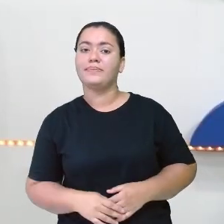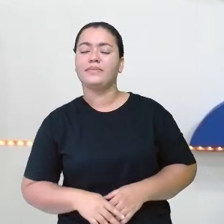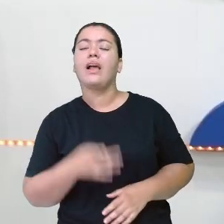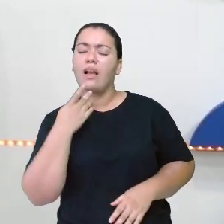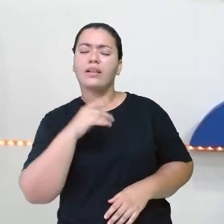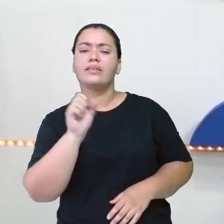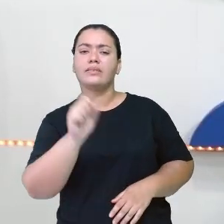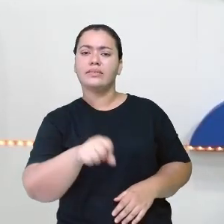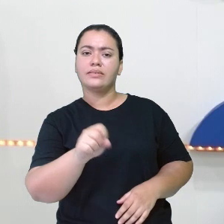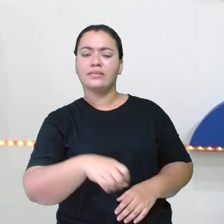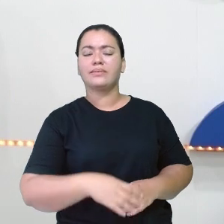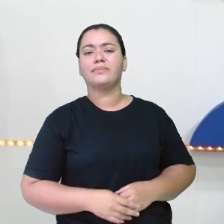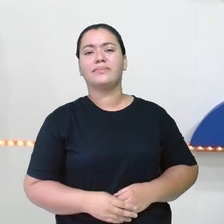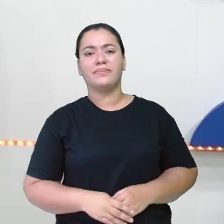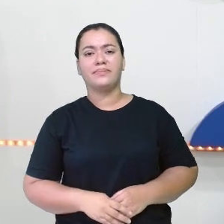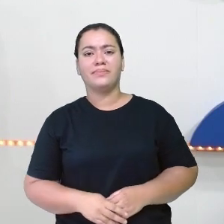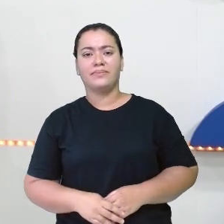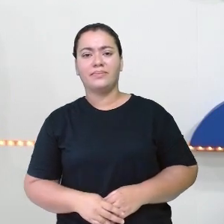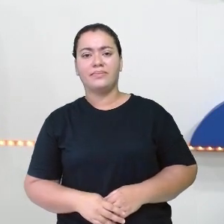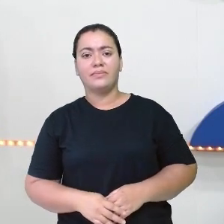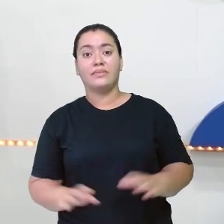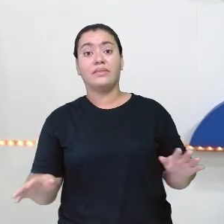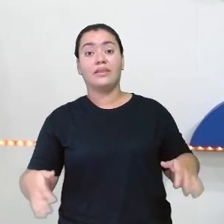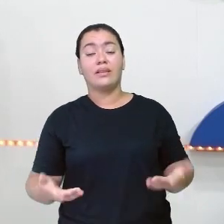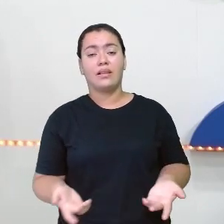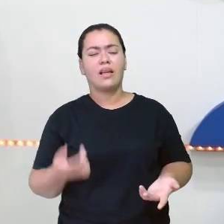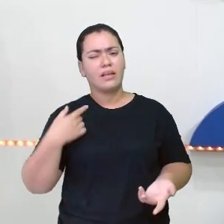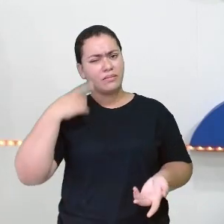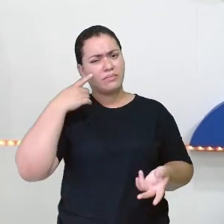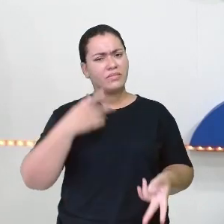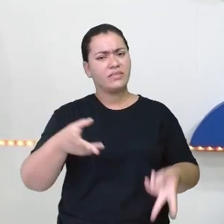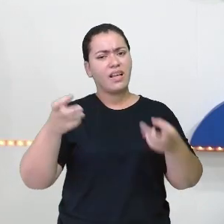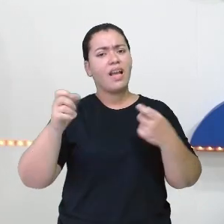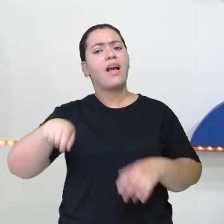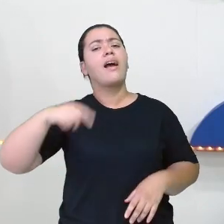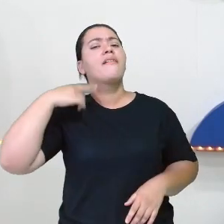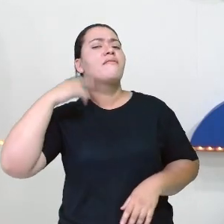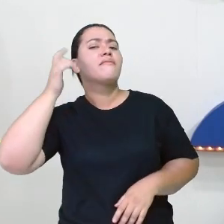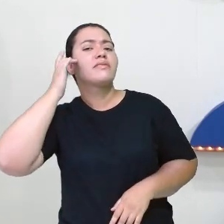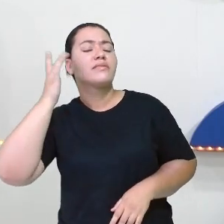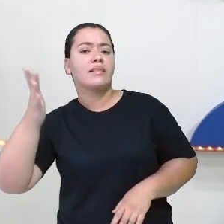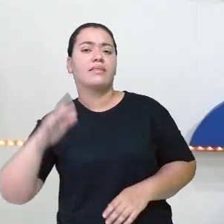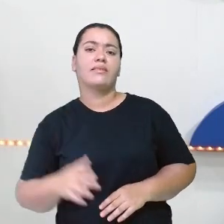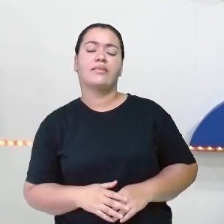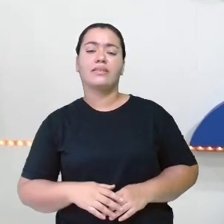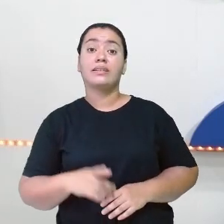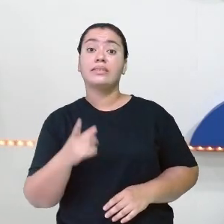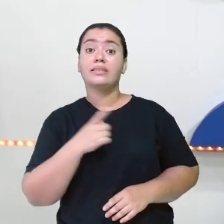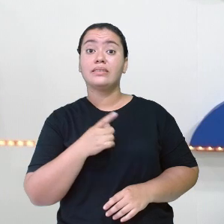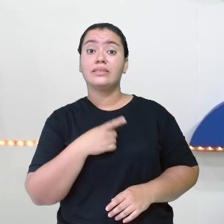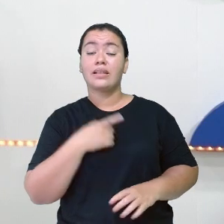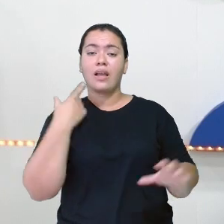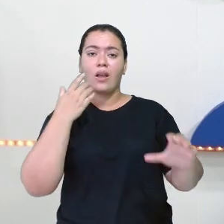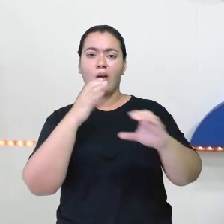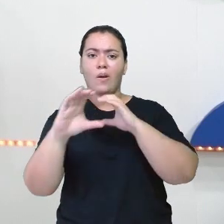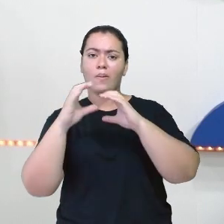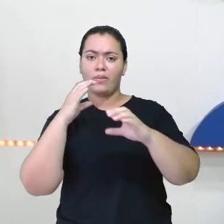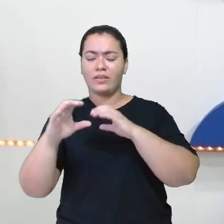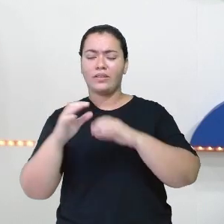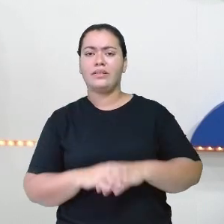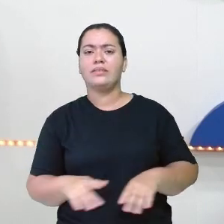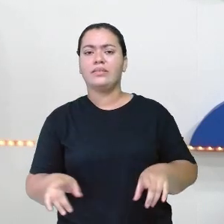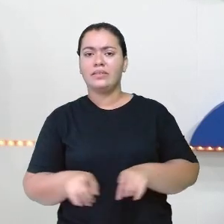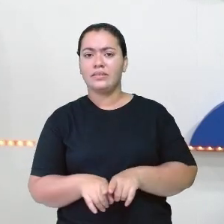verdade, professora Mauricéia. E a gente vê, não é, a facilidade que a gente tem de se comunicar, né, as